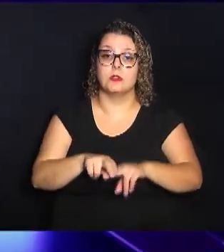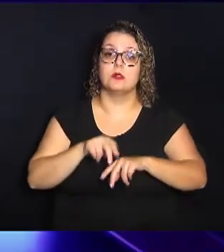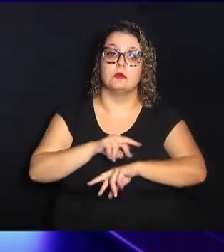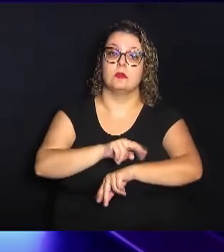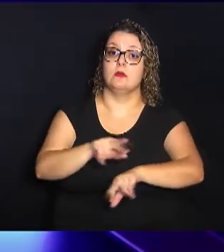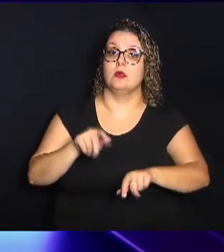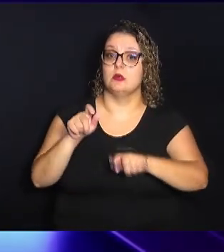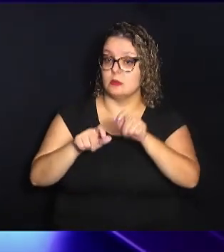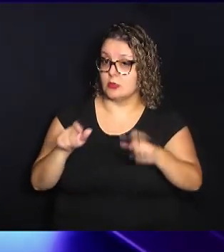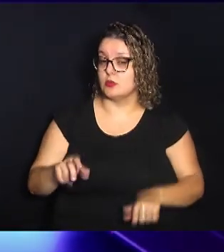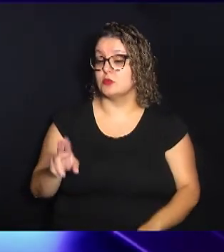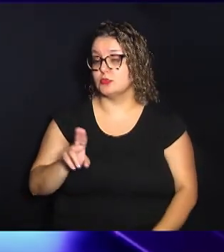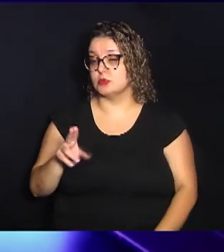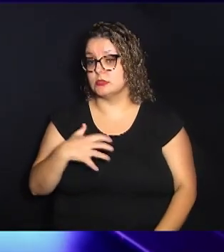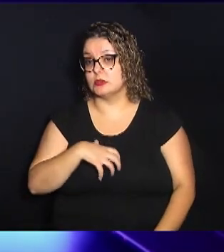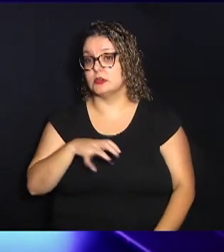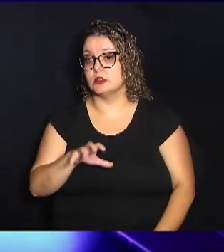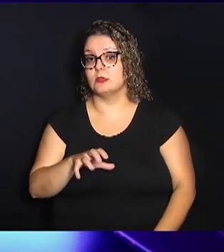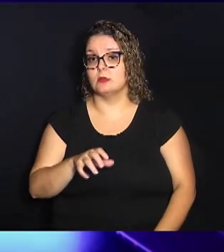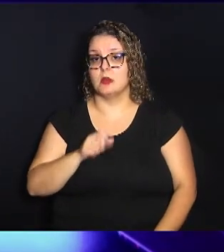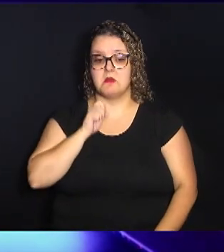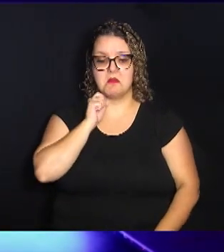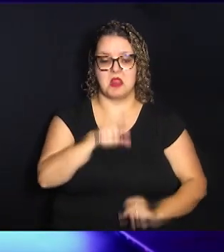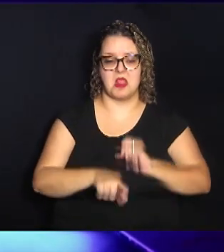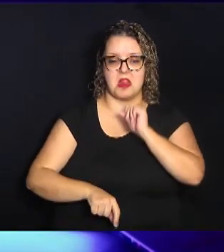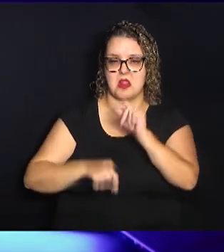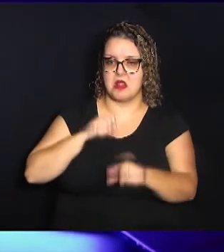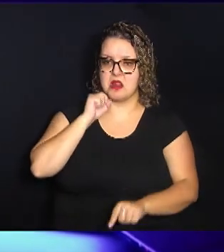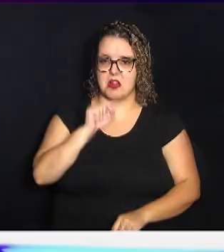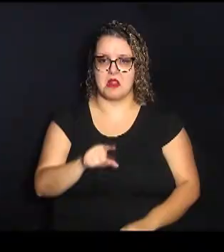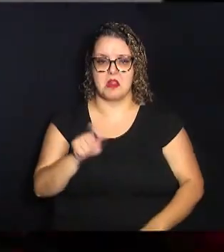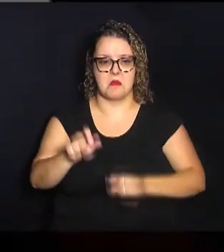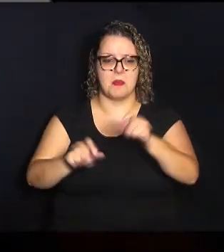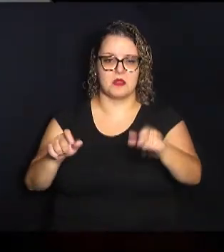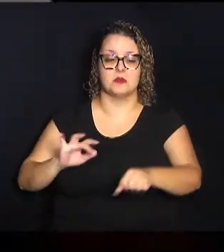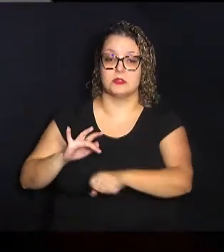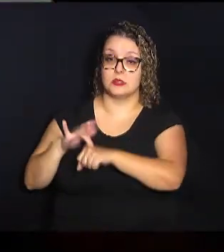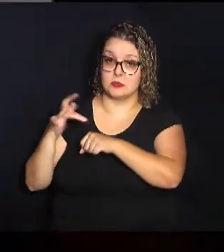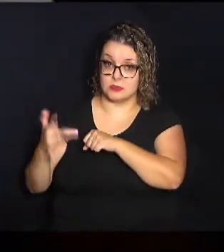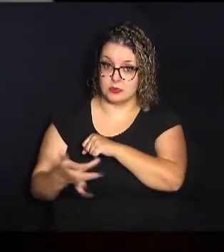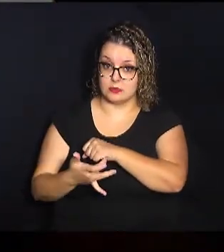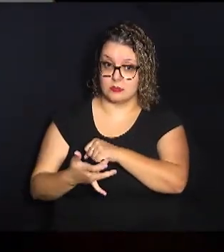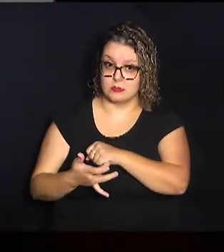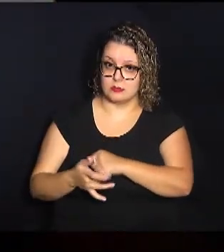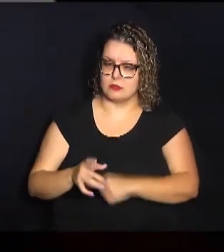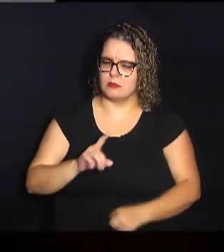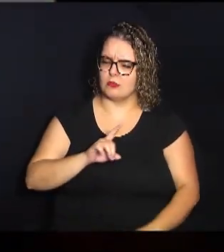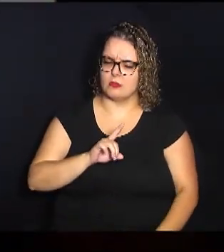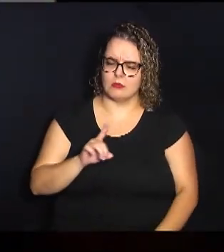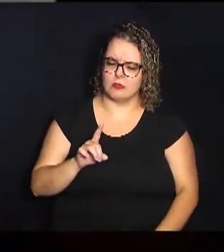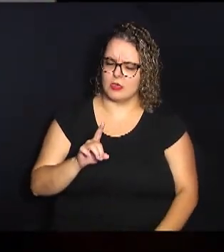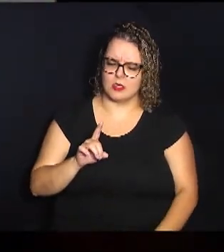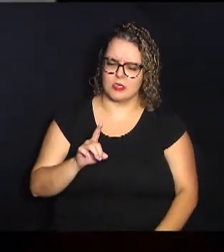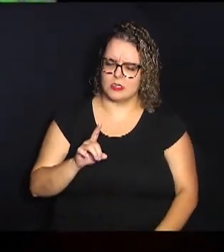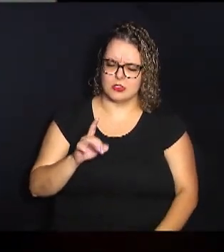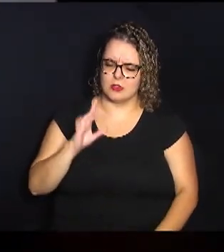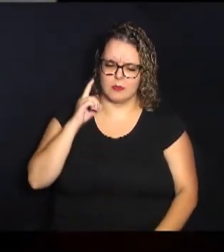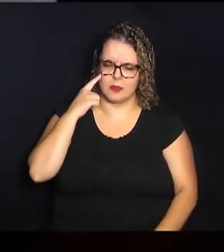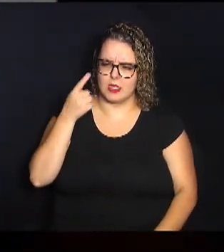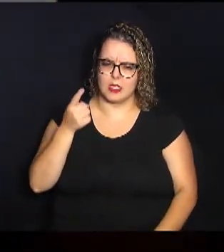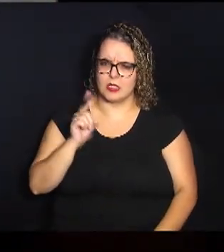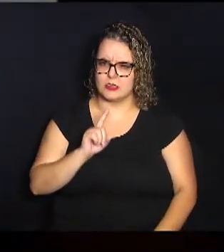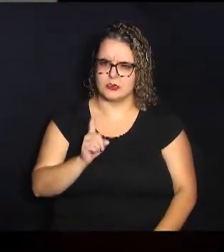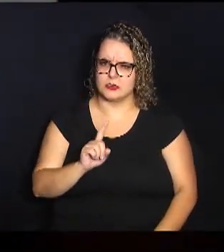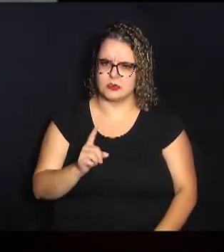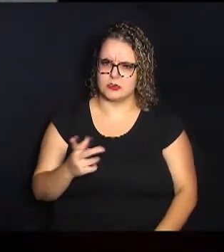utiliza desse meio para ofender outra pessoa nas redes sociais. Mas não se engane, o agressor pode ser,